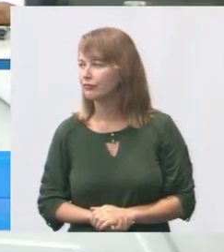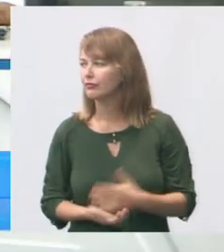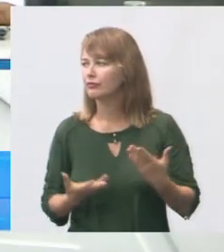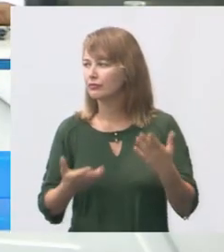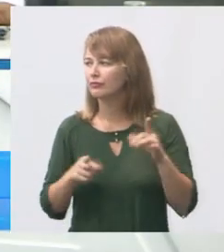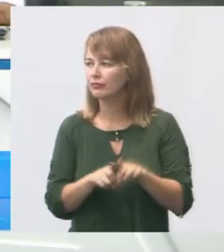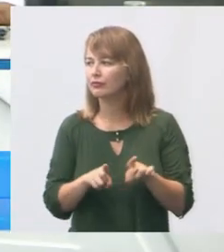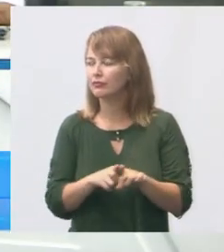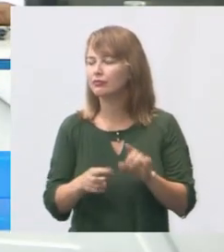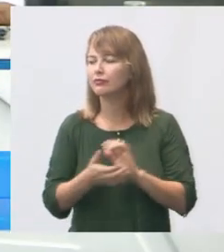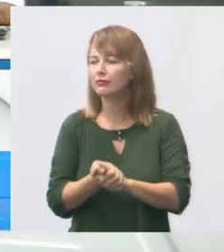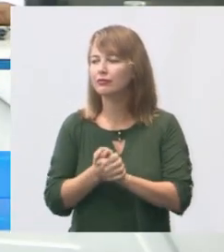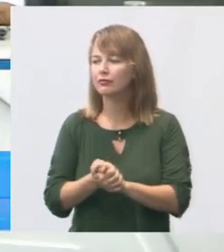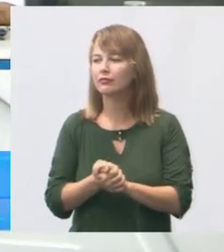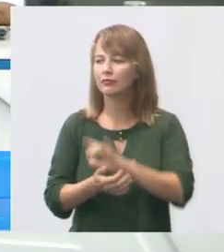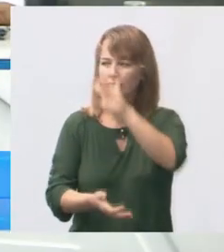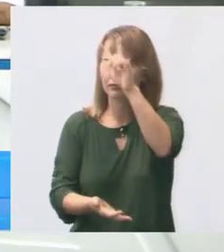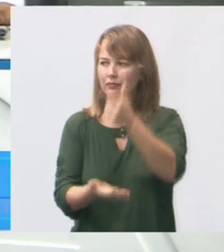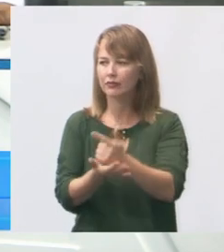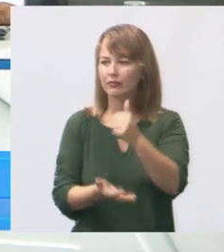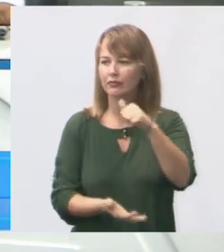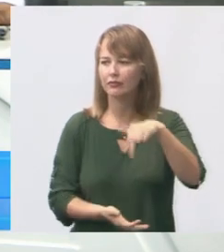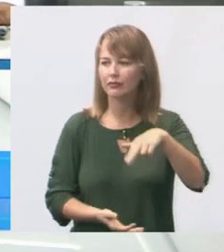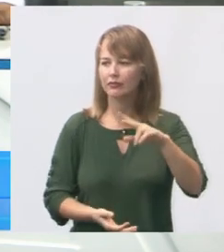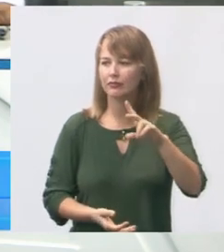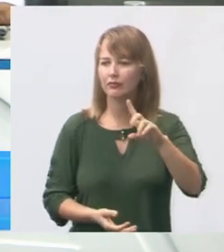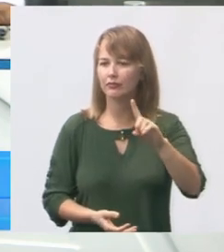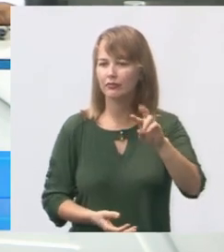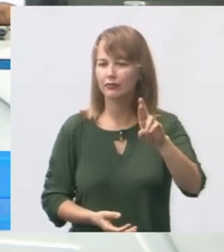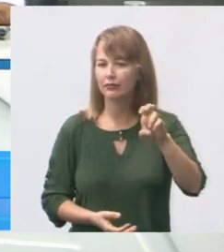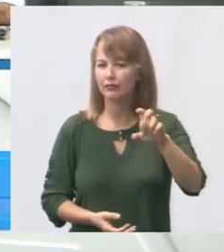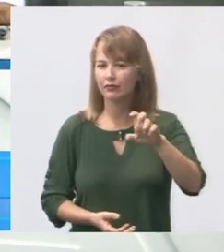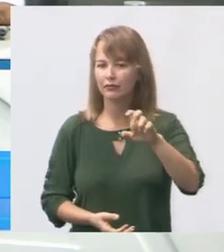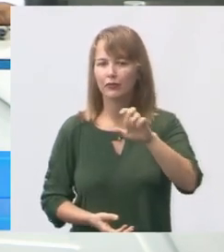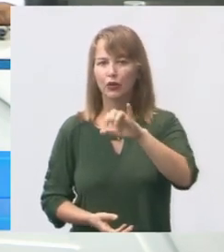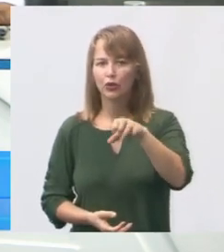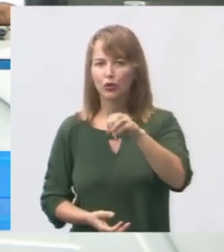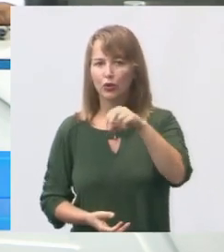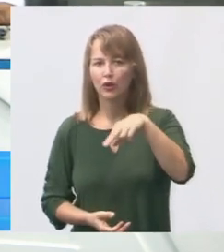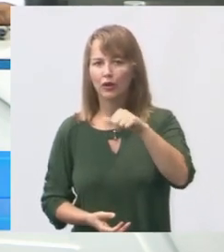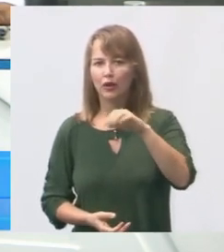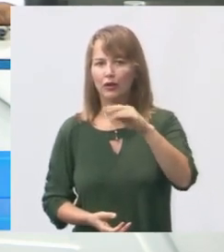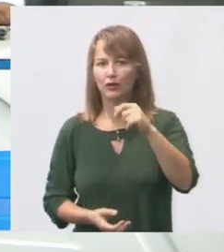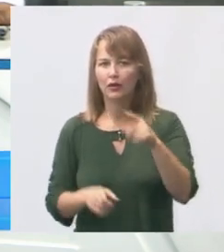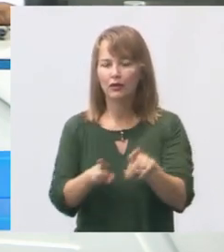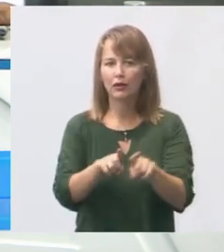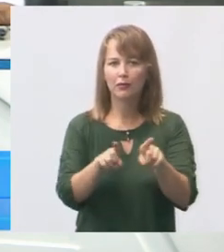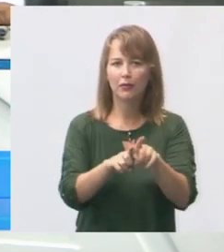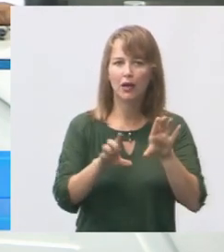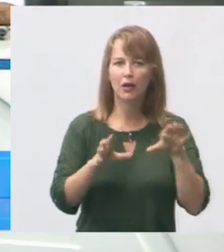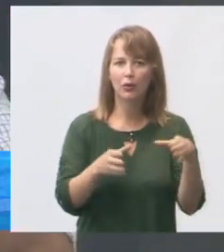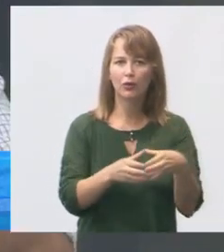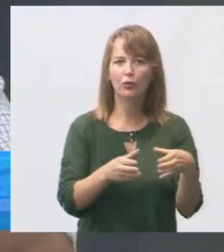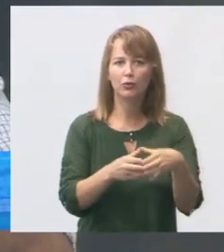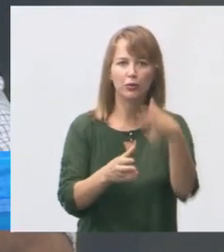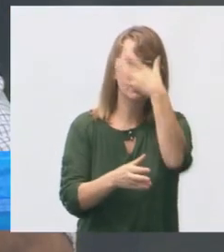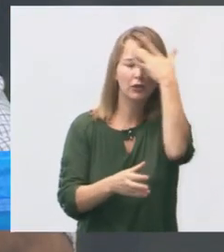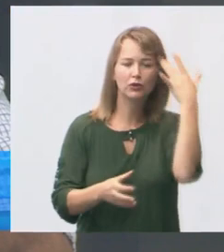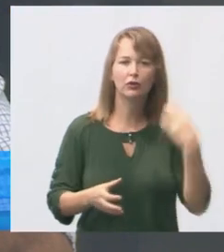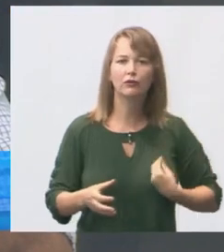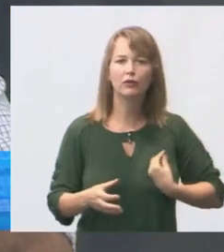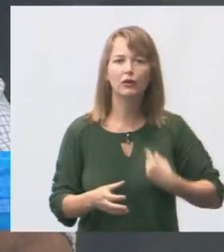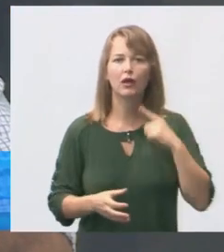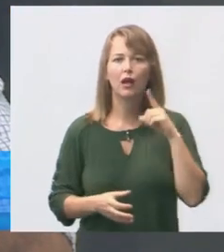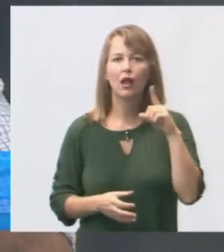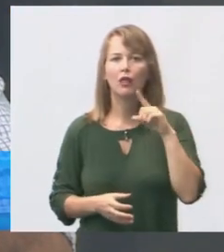cumprimentar as lideranças, André, o Jônata, em especial o pessoal do Romão, que se faz presente. A grandeza da política, Xará,